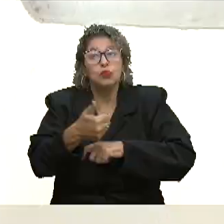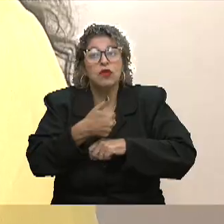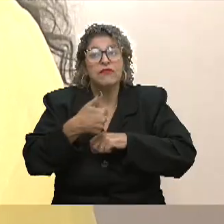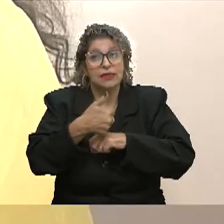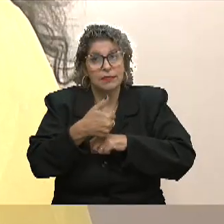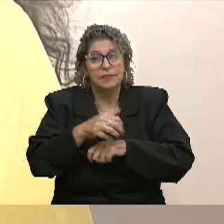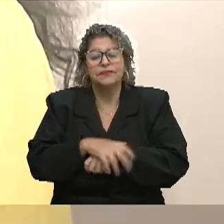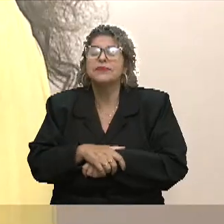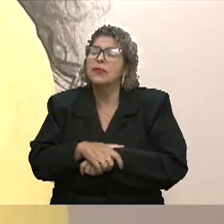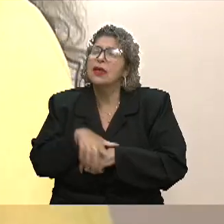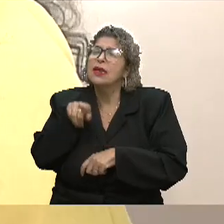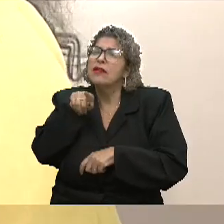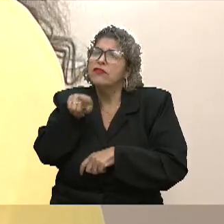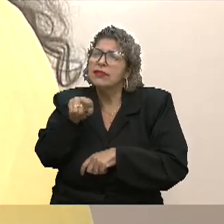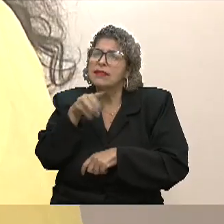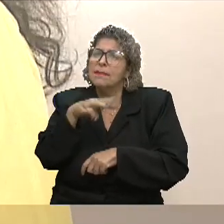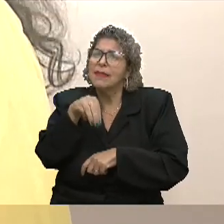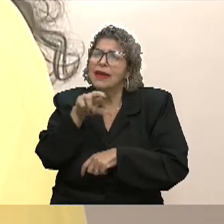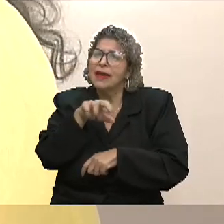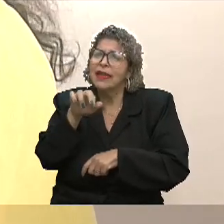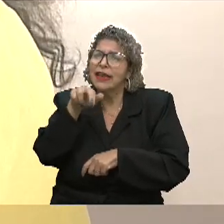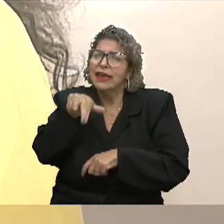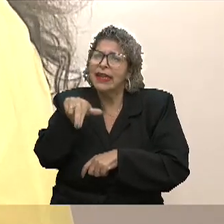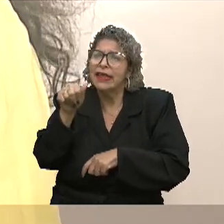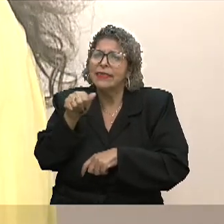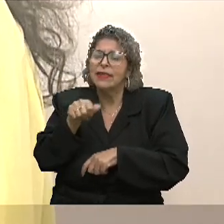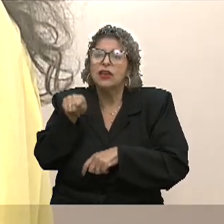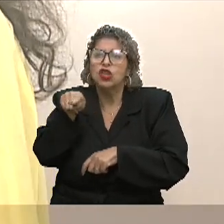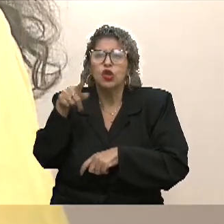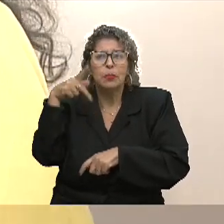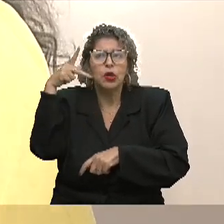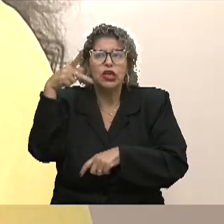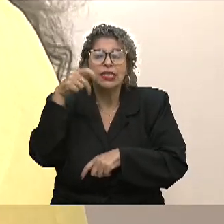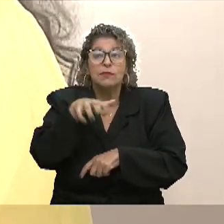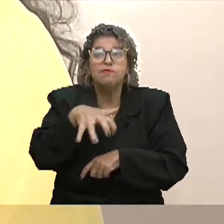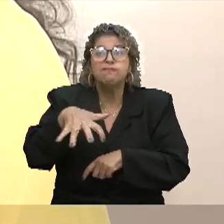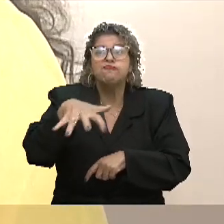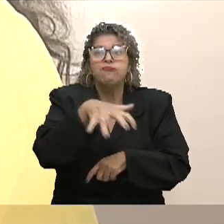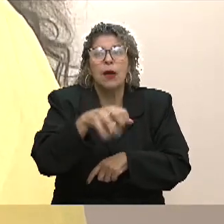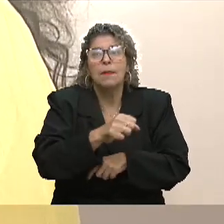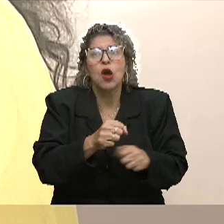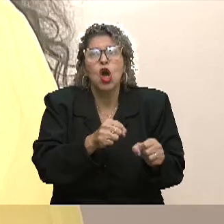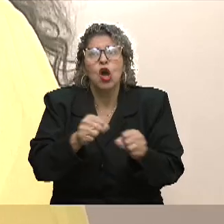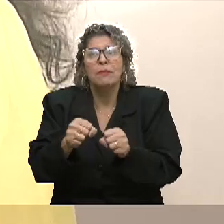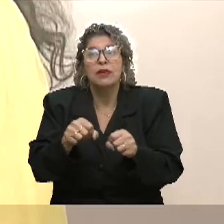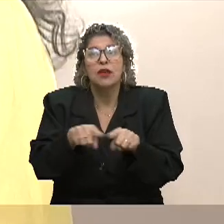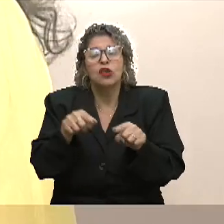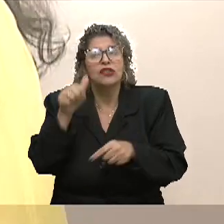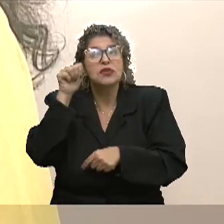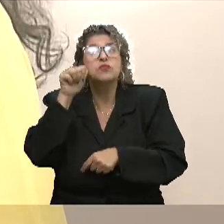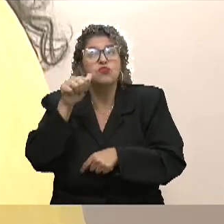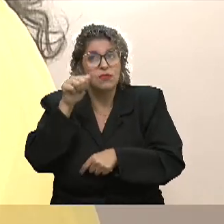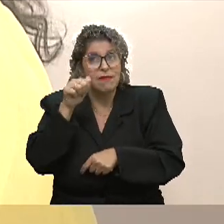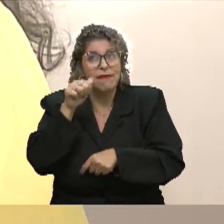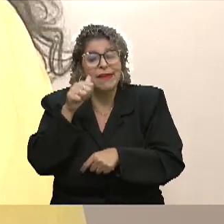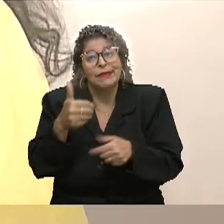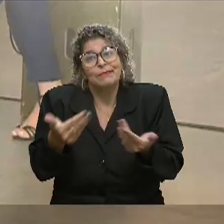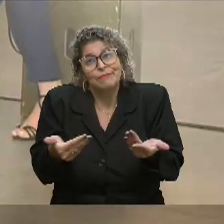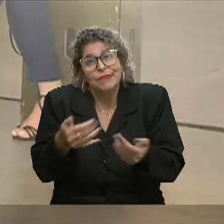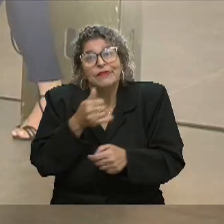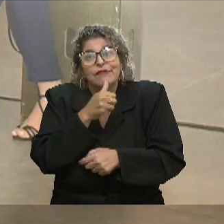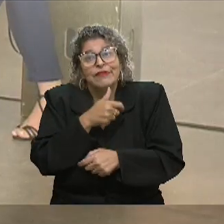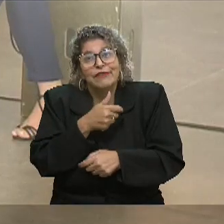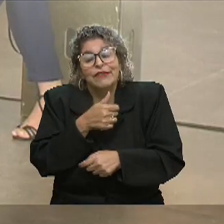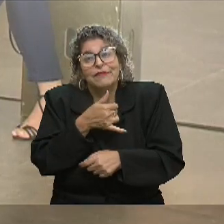Marina, quando tu olha para esses cenários da política, né, e de espaços de poder, onde as mulheres ainda, infelizmente,